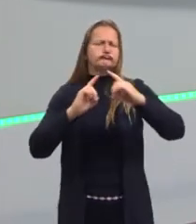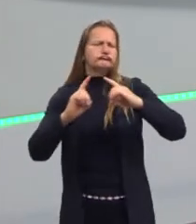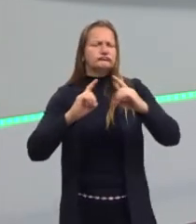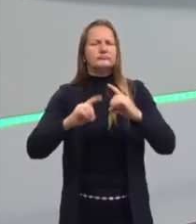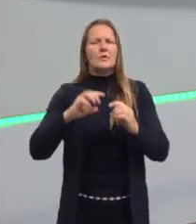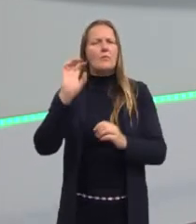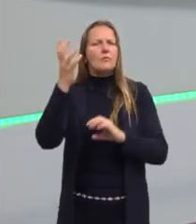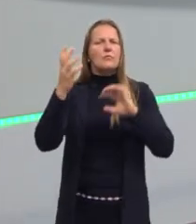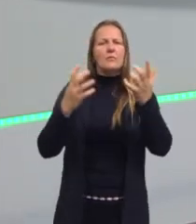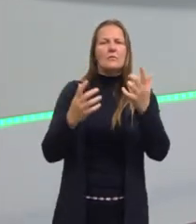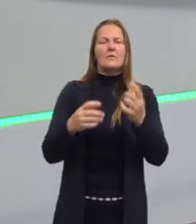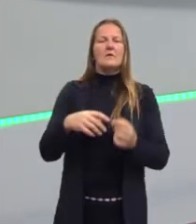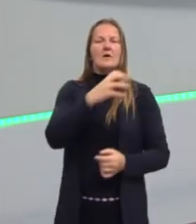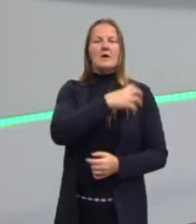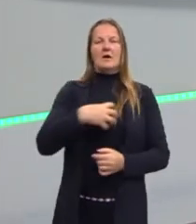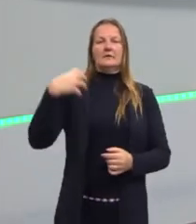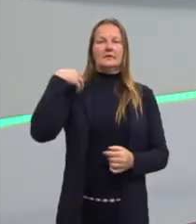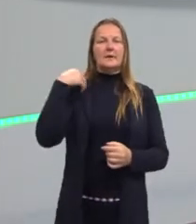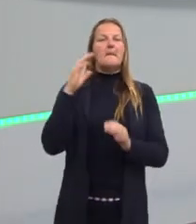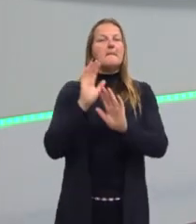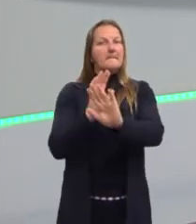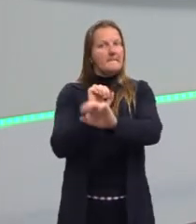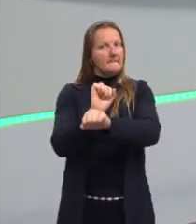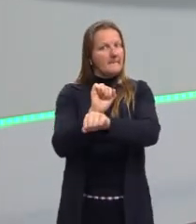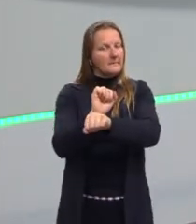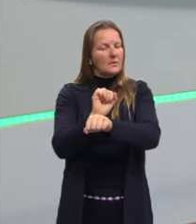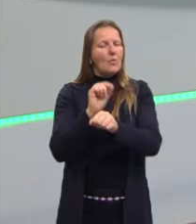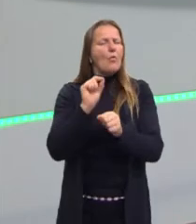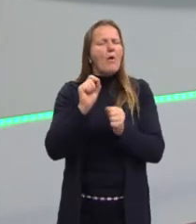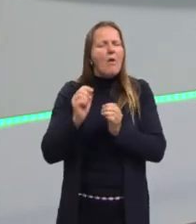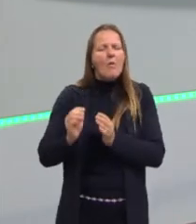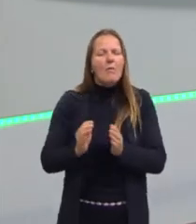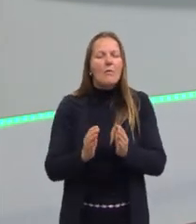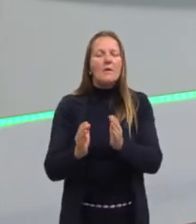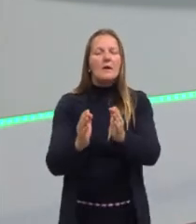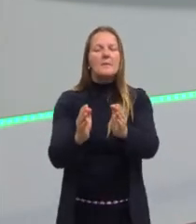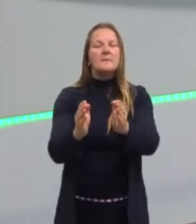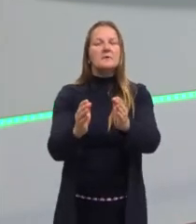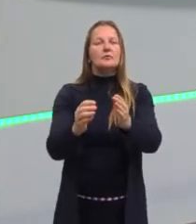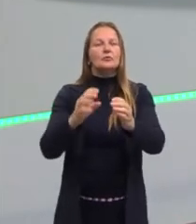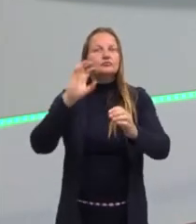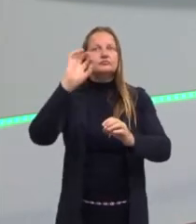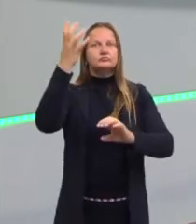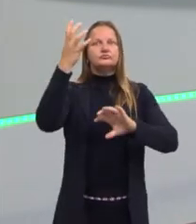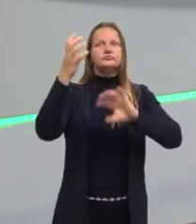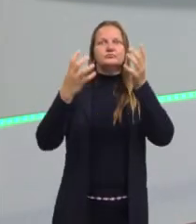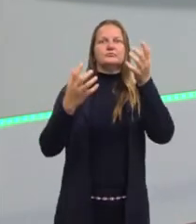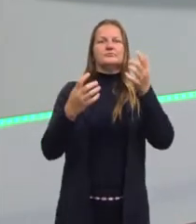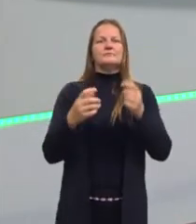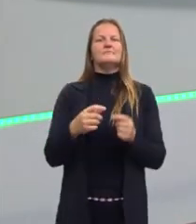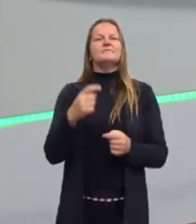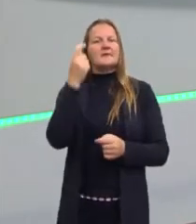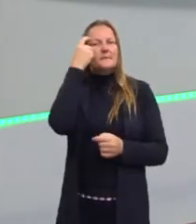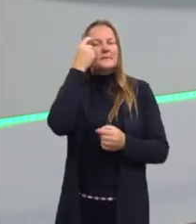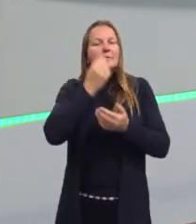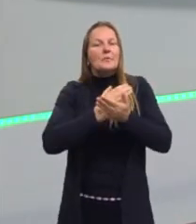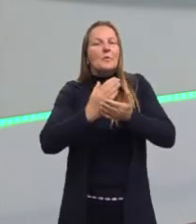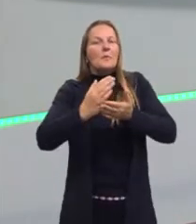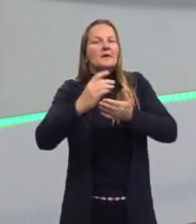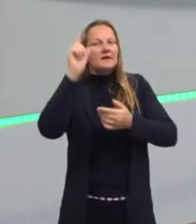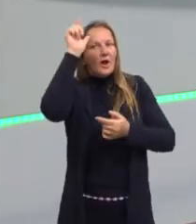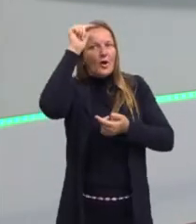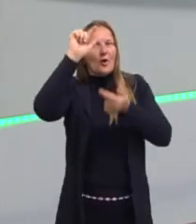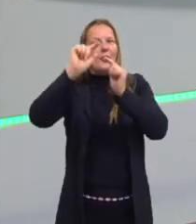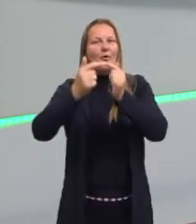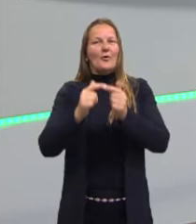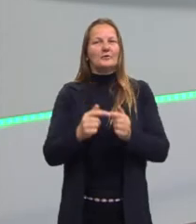achar a solução. E aí o Aristóteles, não, peraí, qual é o caminho para nós acharmos essas soluções? Aí ele introduz a lógica, correto?